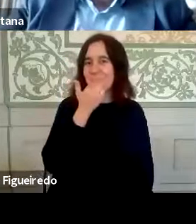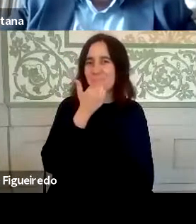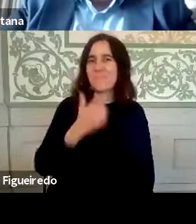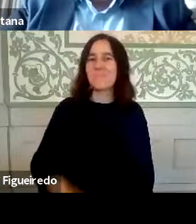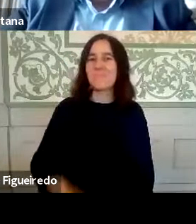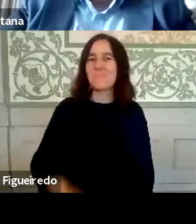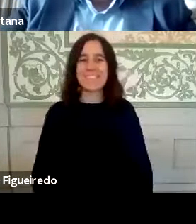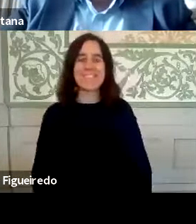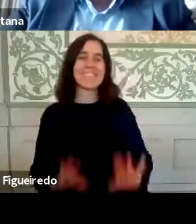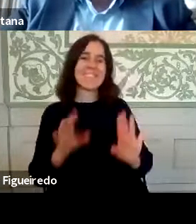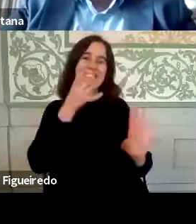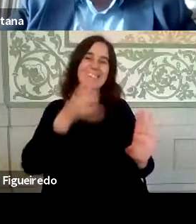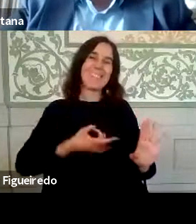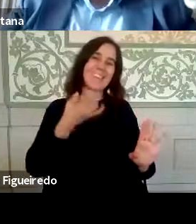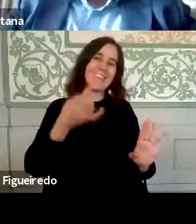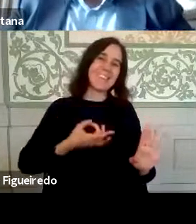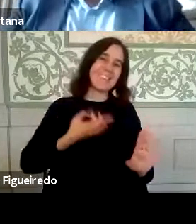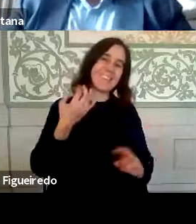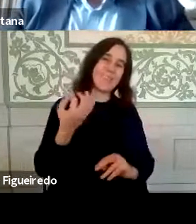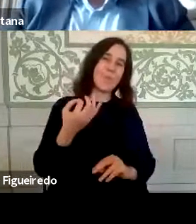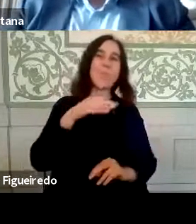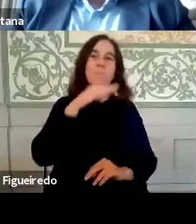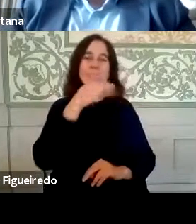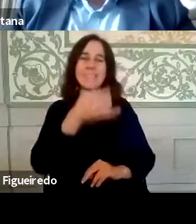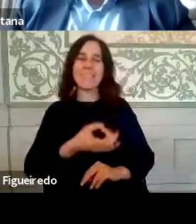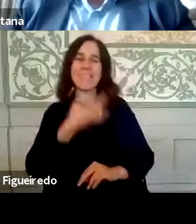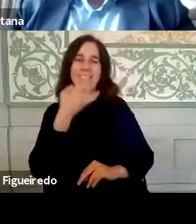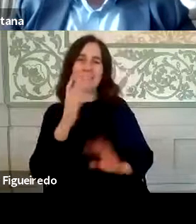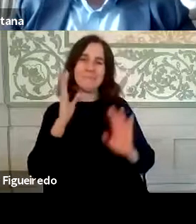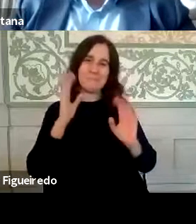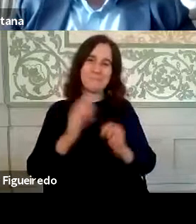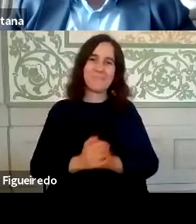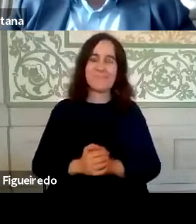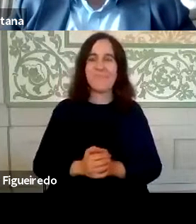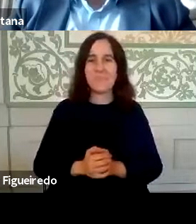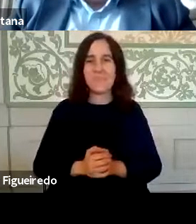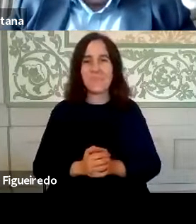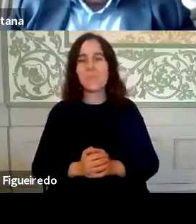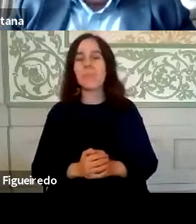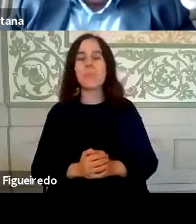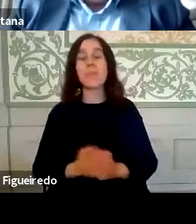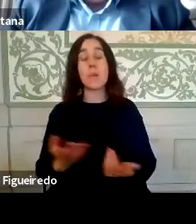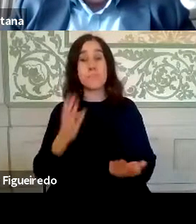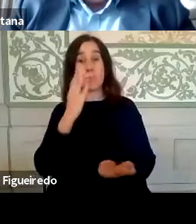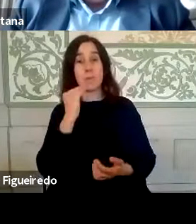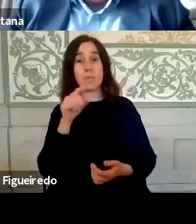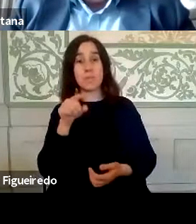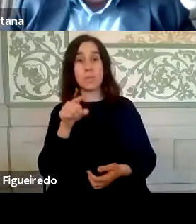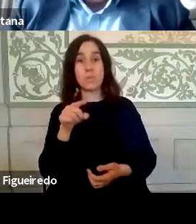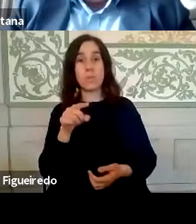Não, perdoou, perdoou, perdoou. O polícia perdoou. Não, mas eu acho que isso foi o